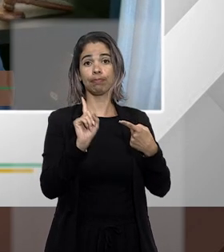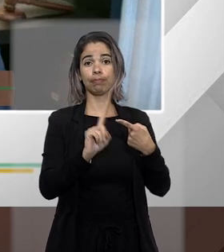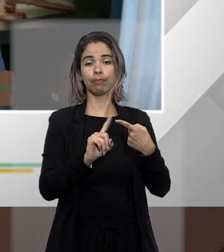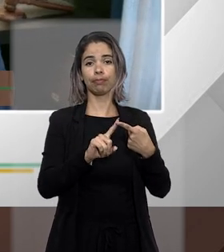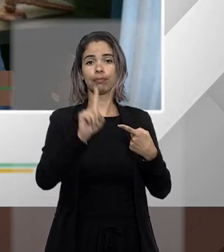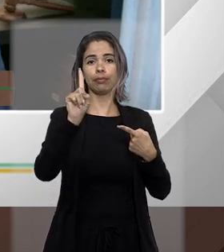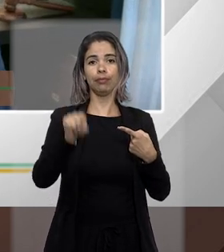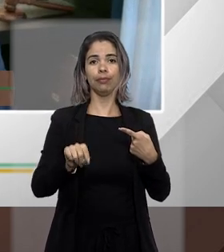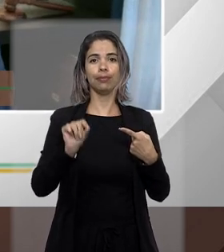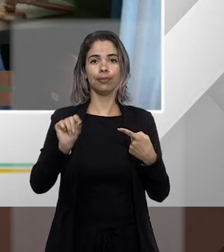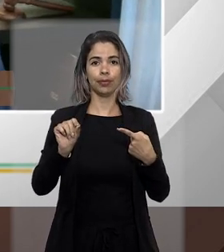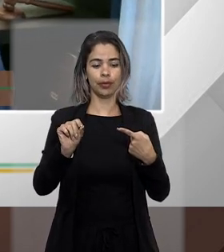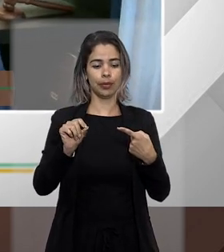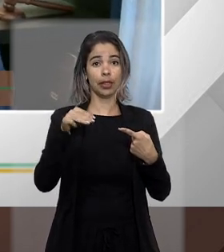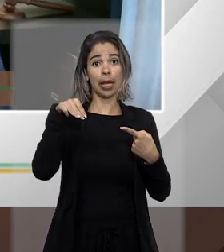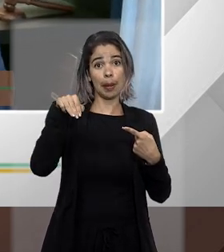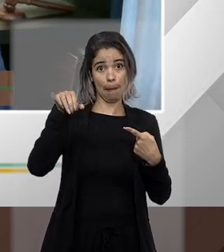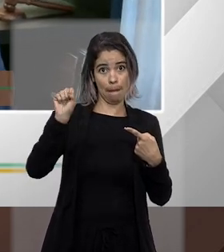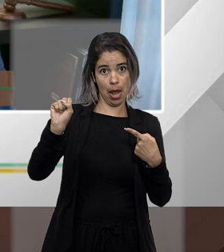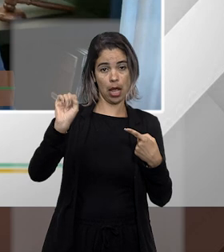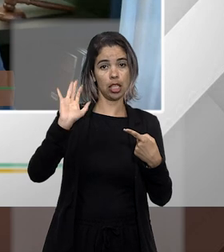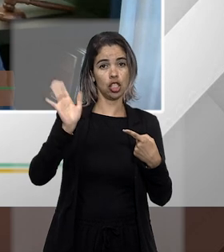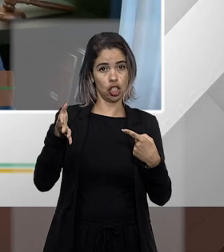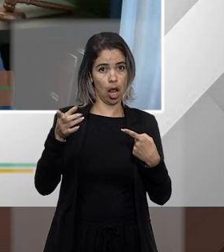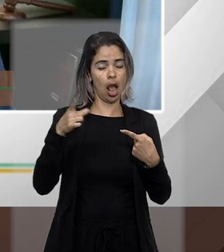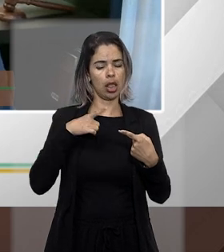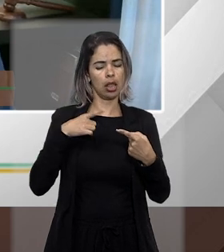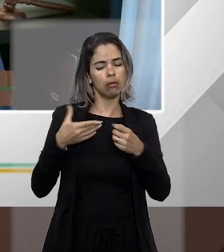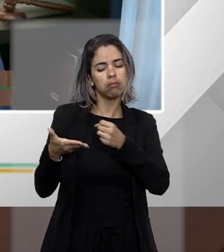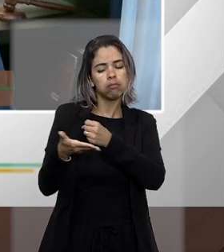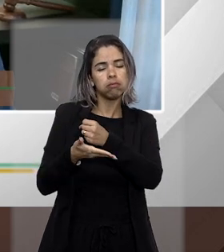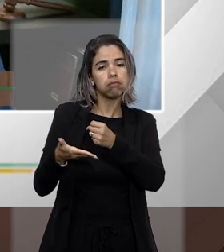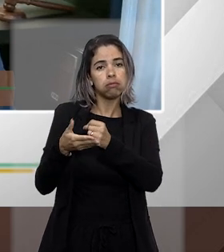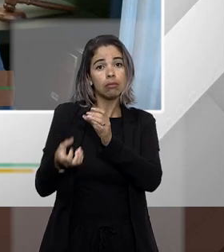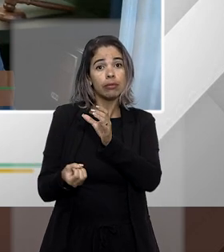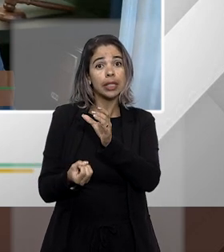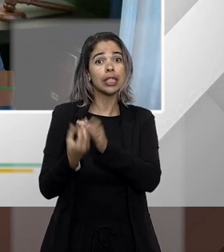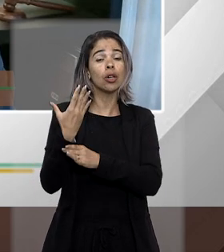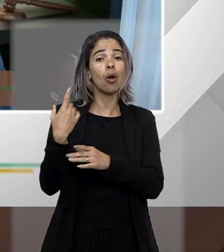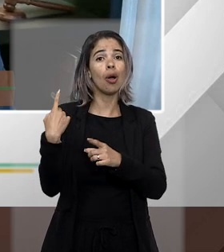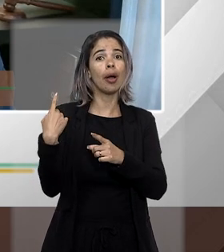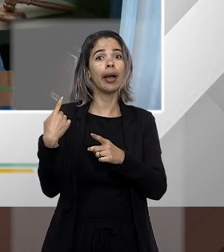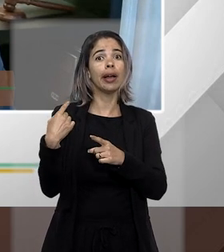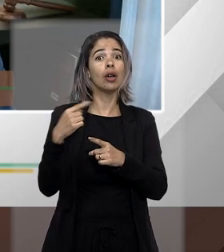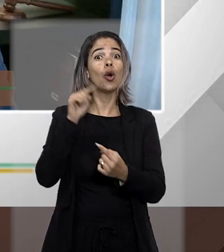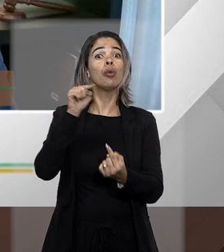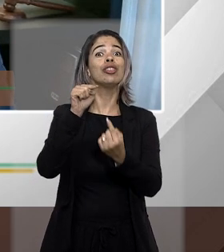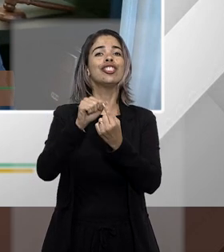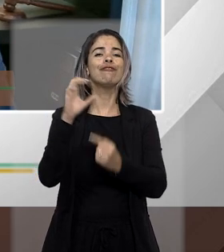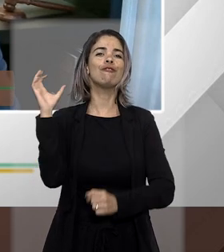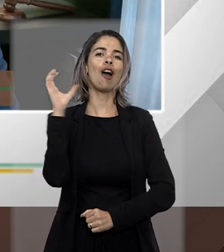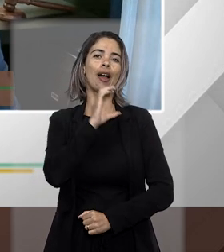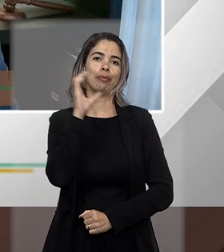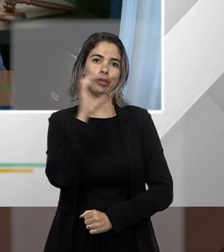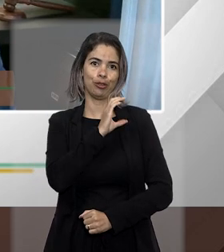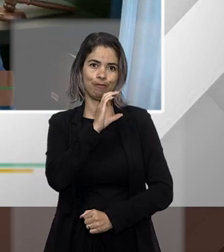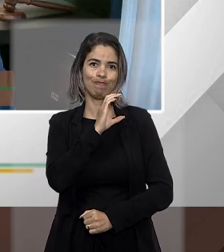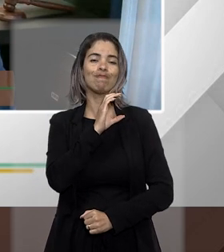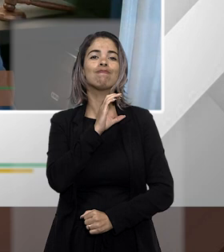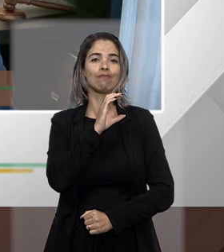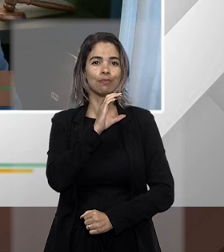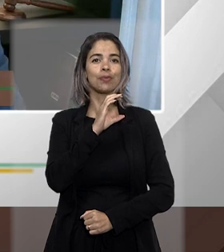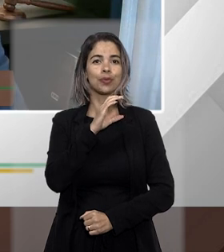foi um rito criado para ser celere ele foi um rito criado pelo constituinte para ser um procedimento mais